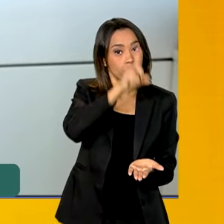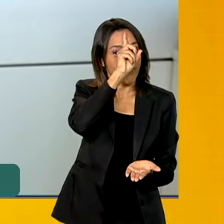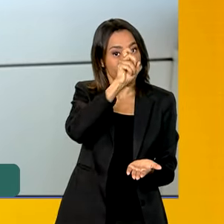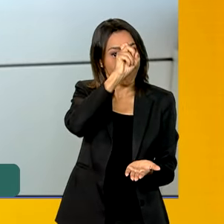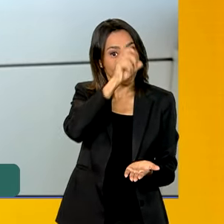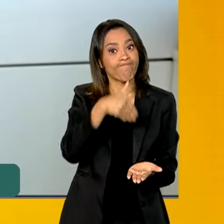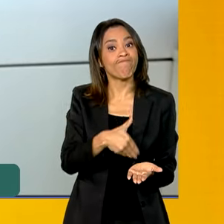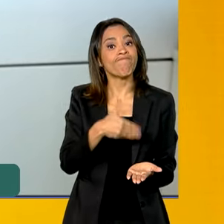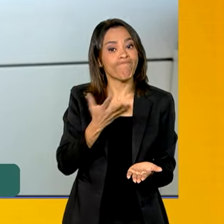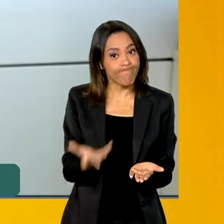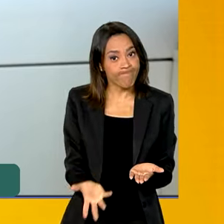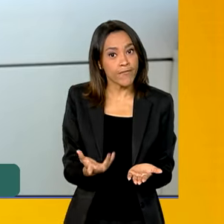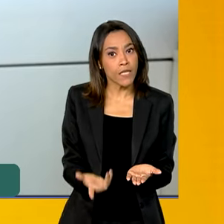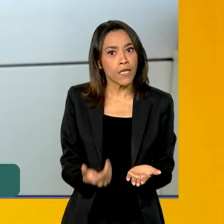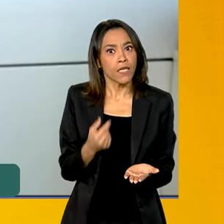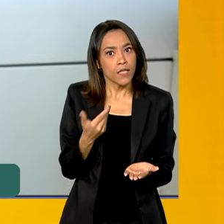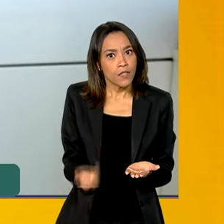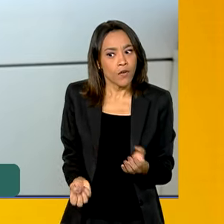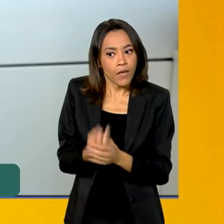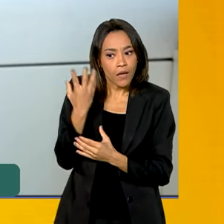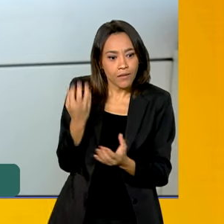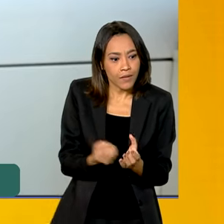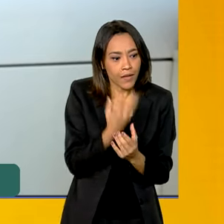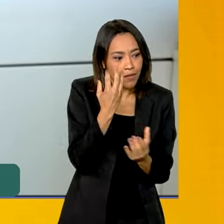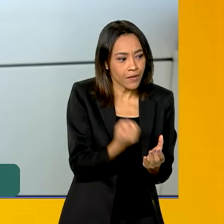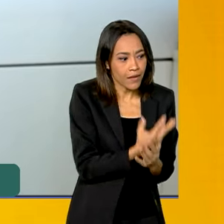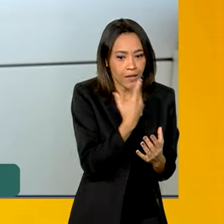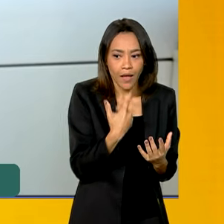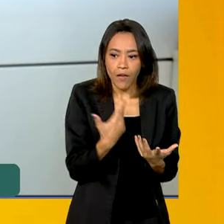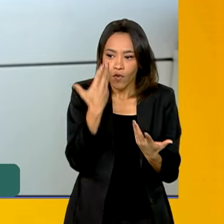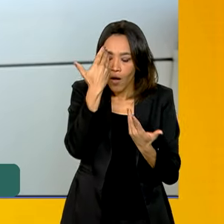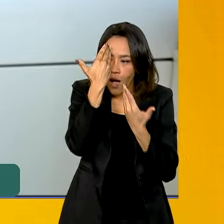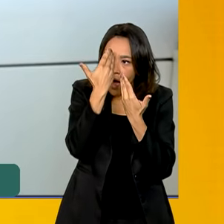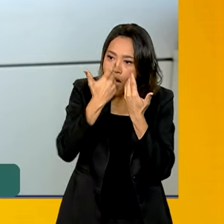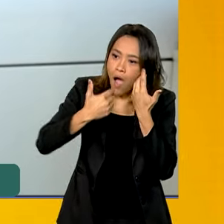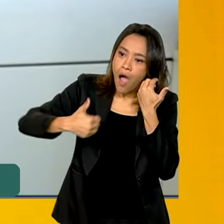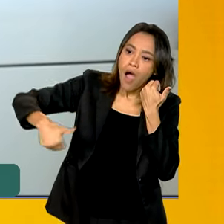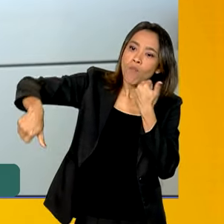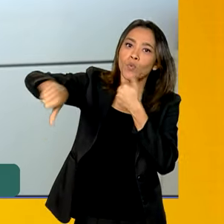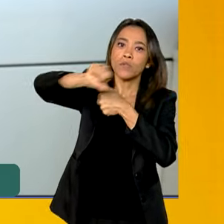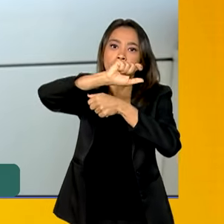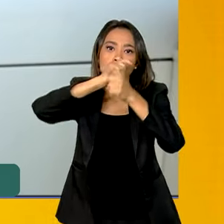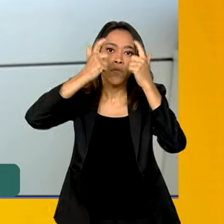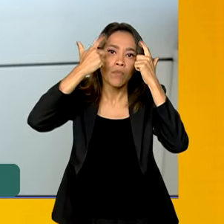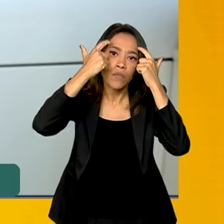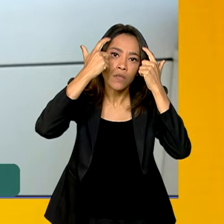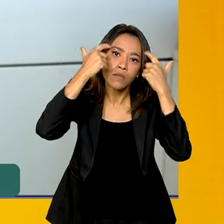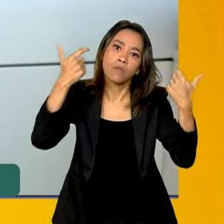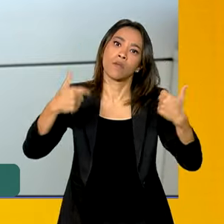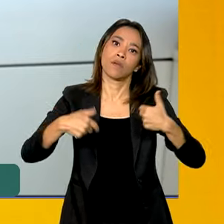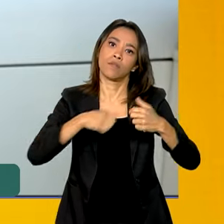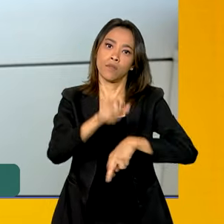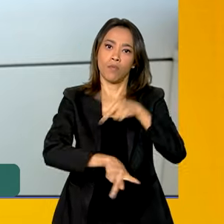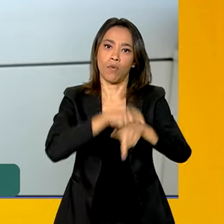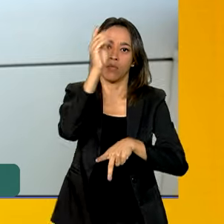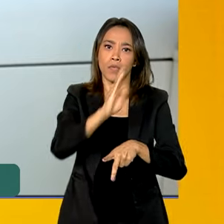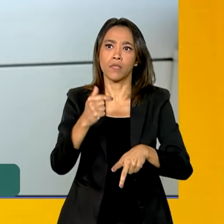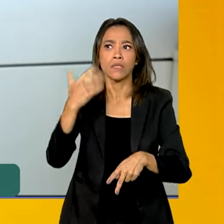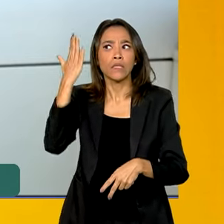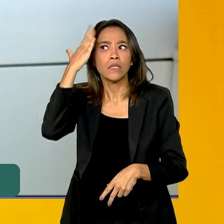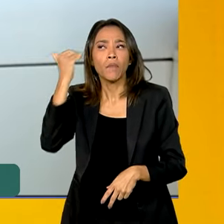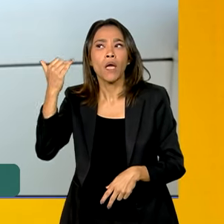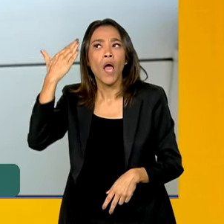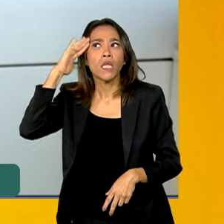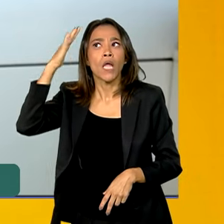E isso, aos poucos, foi criando uma nova mentalidade na população brasileira sobre a importância da educação, a